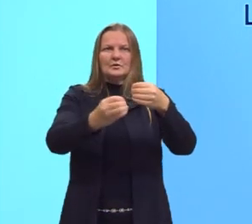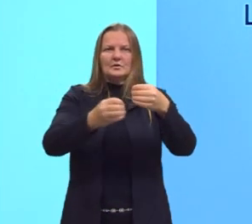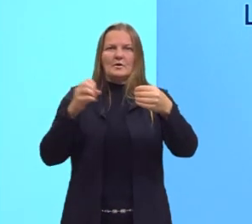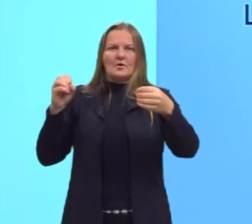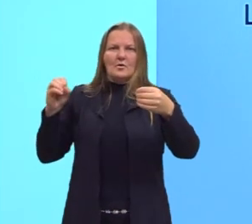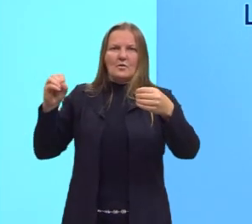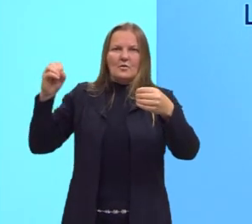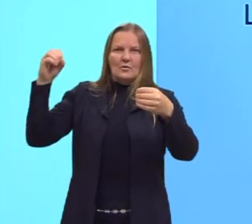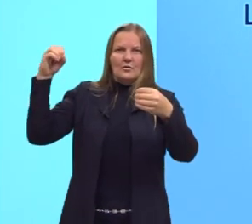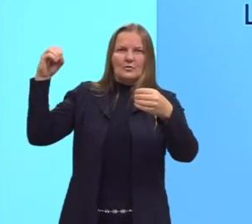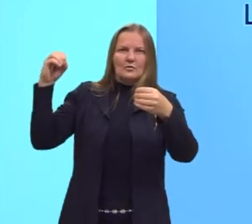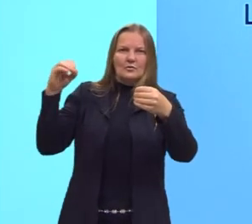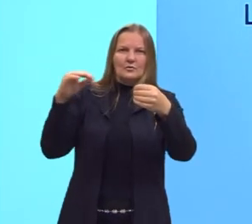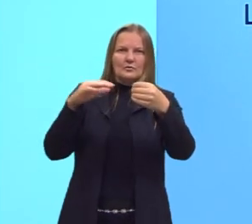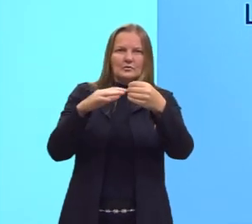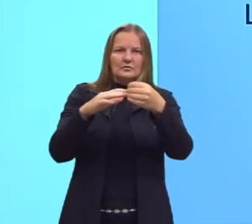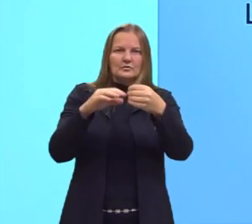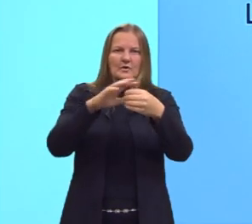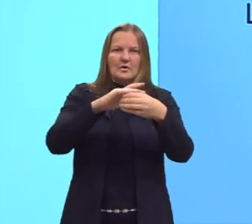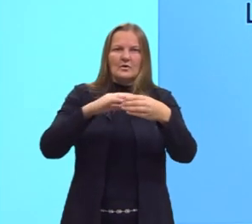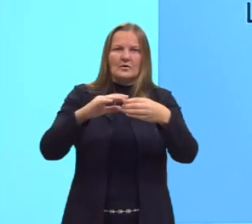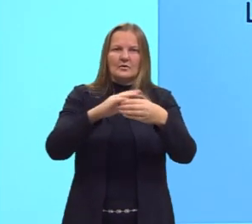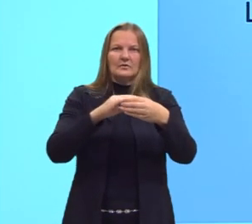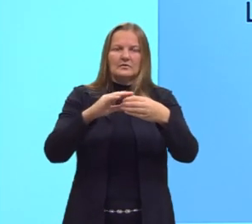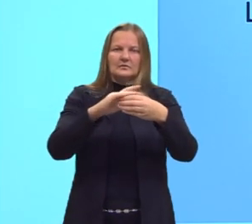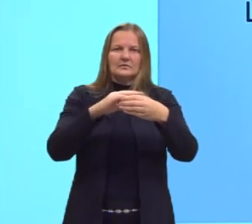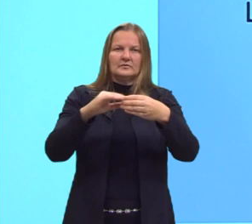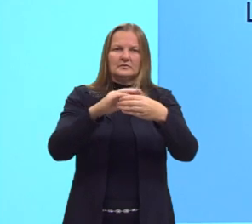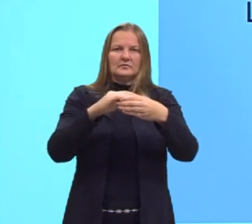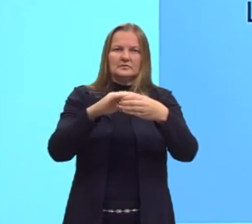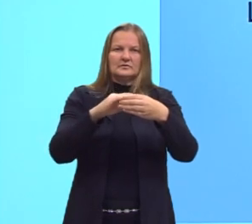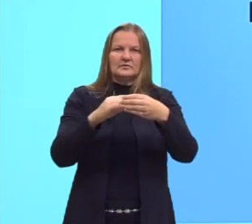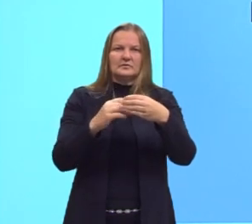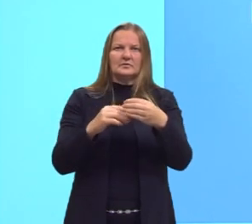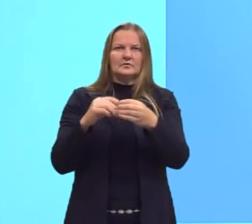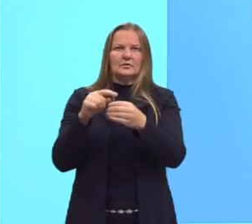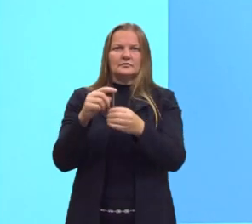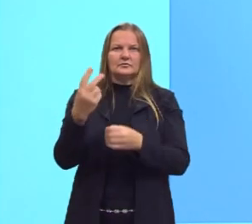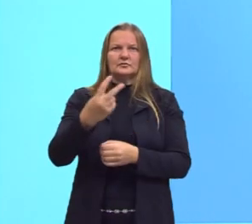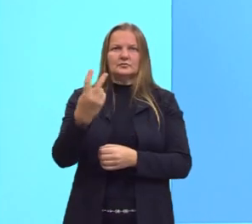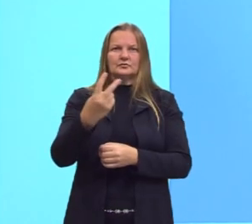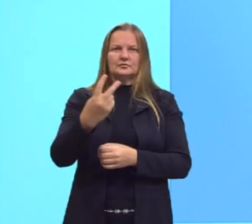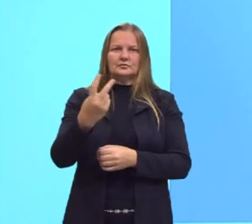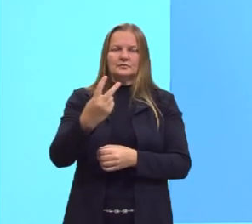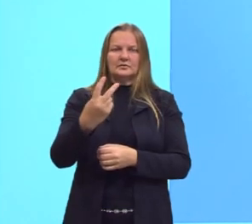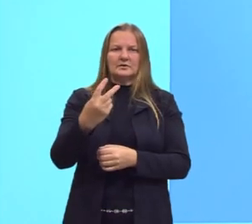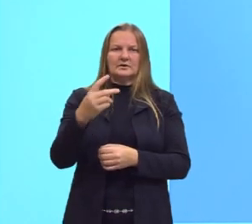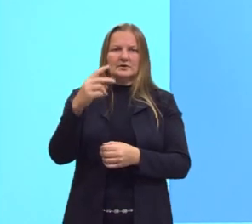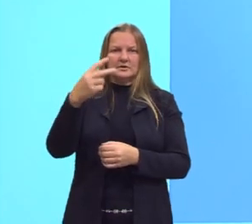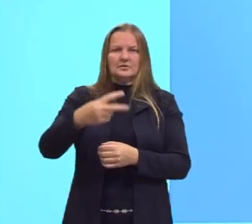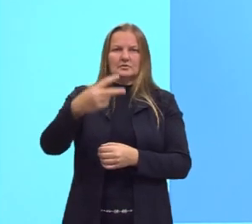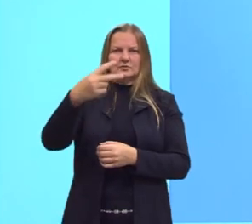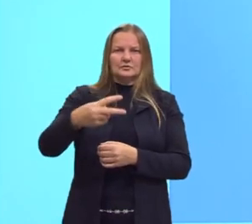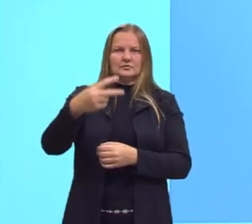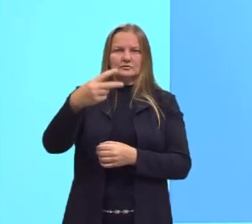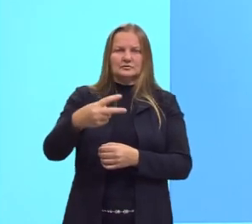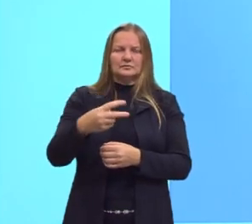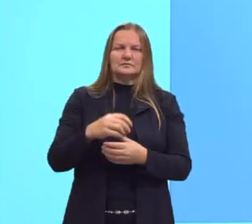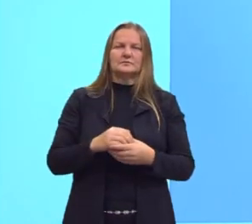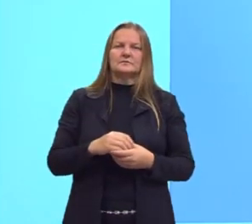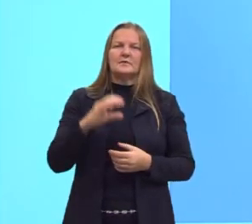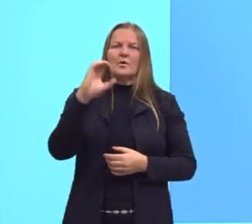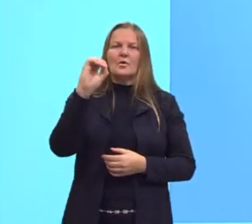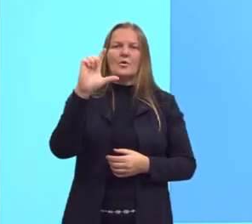recipiente tem uma solução, ou seja, uma mistura homogênea, e o outro uma dispersão coloidal, um coloide.